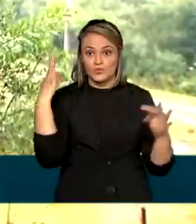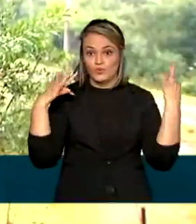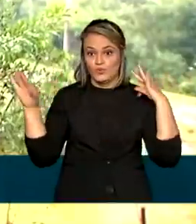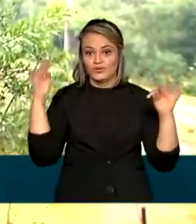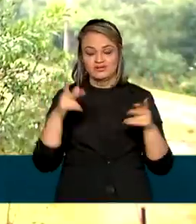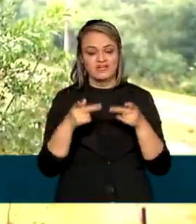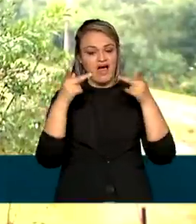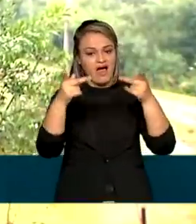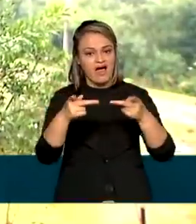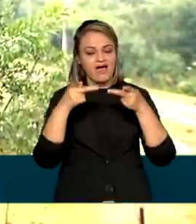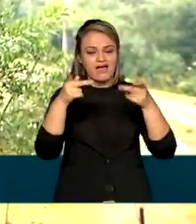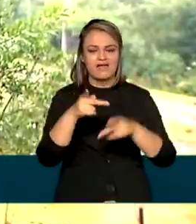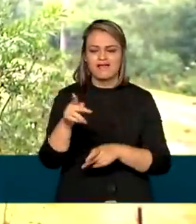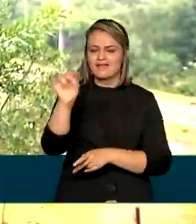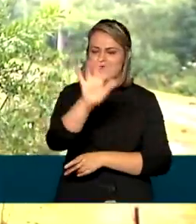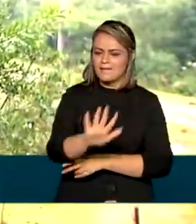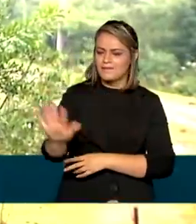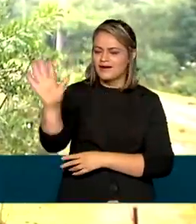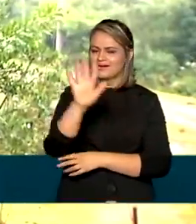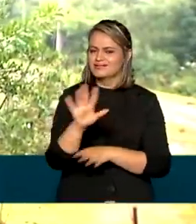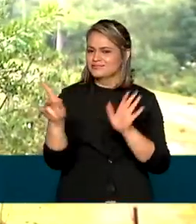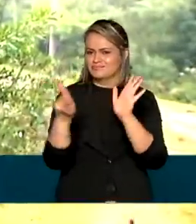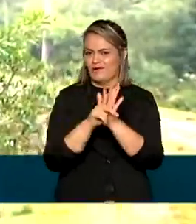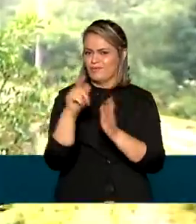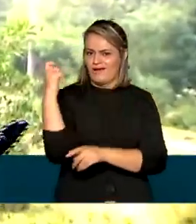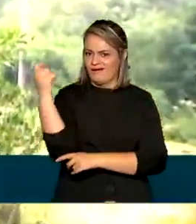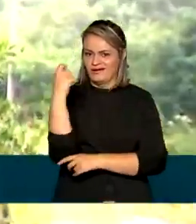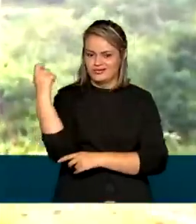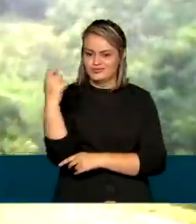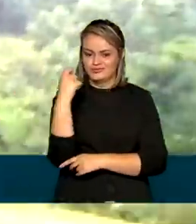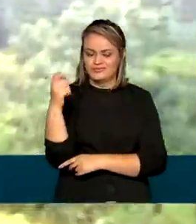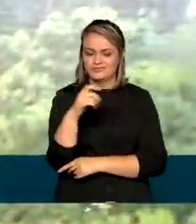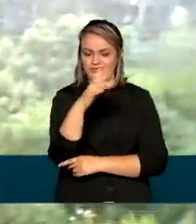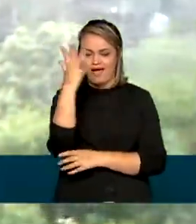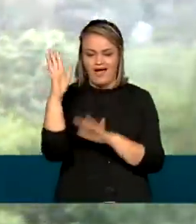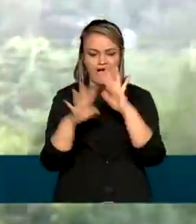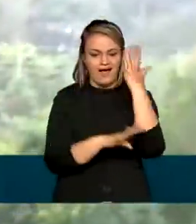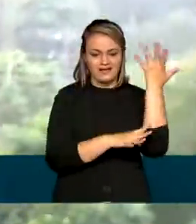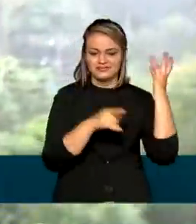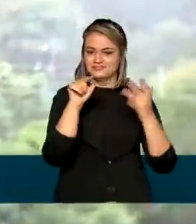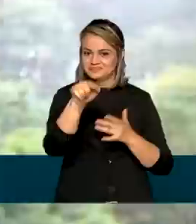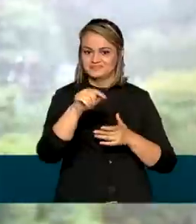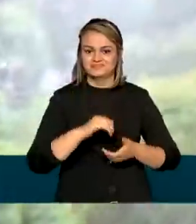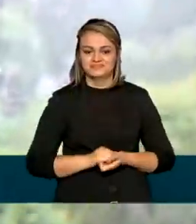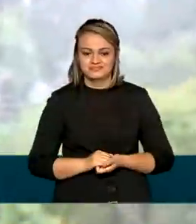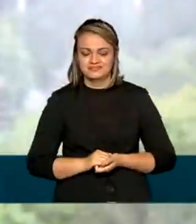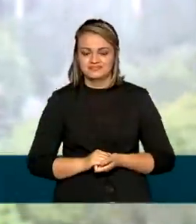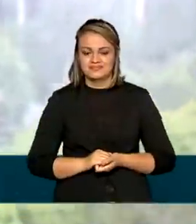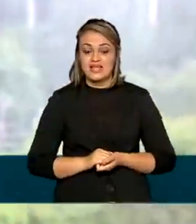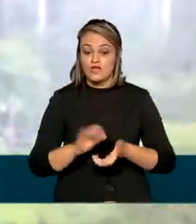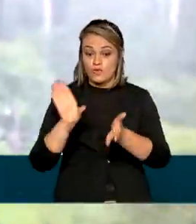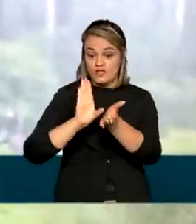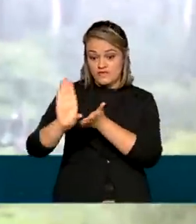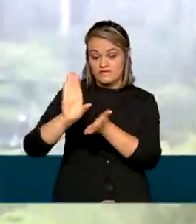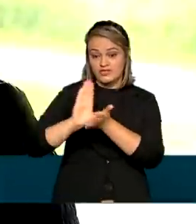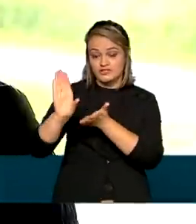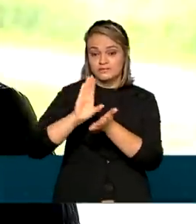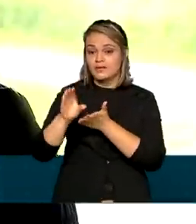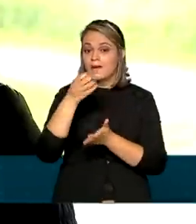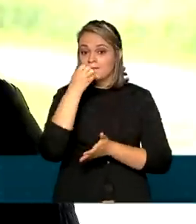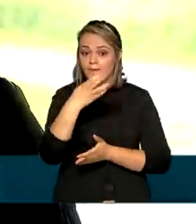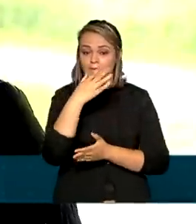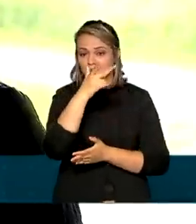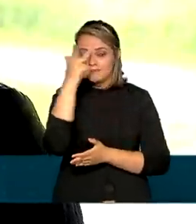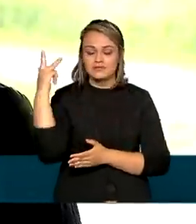além de ter a paisagem típica da Serra Gaúcha e suas famosas araucárias. Os investimentos vão permitir mais